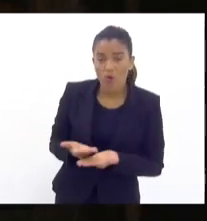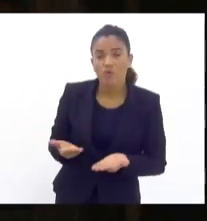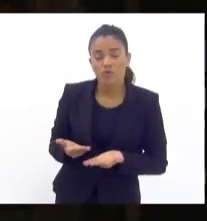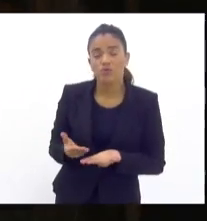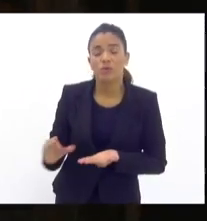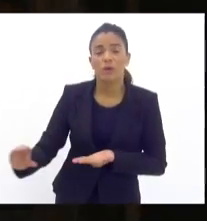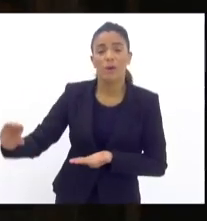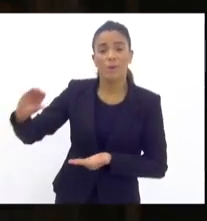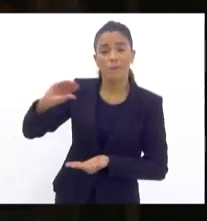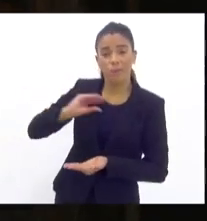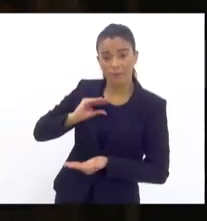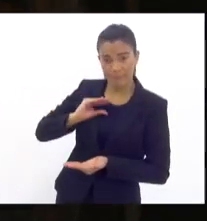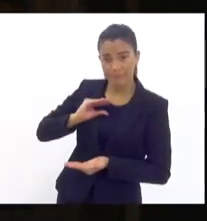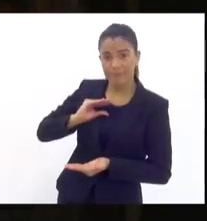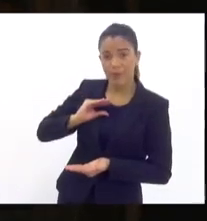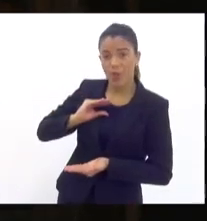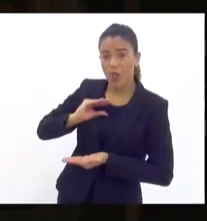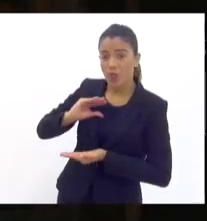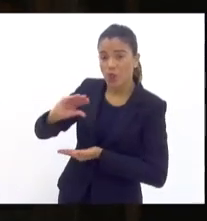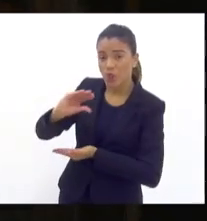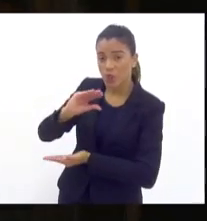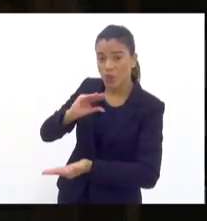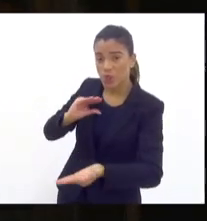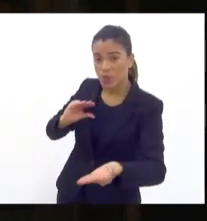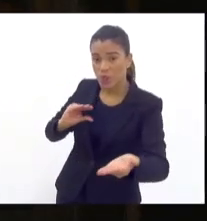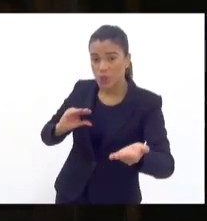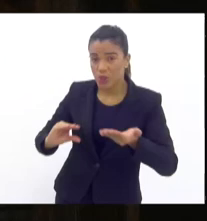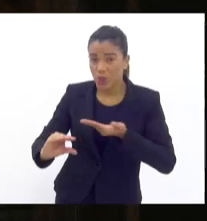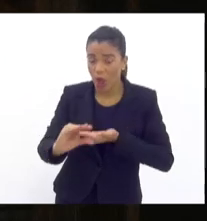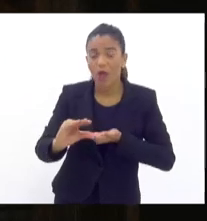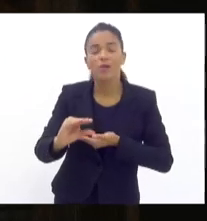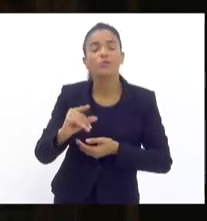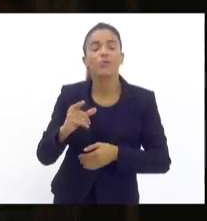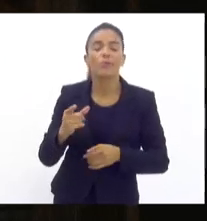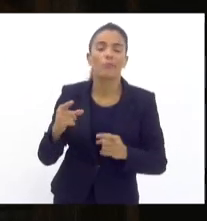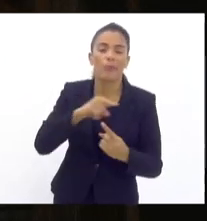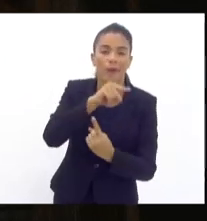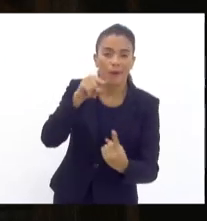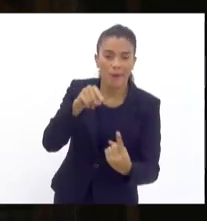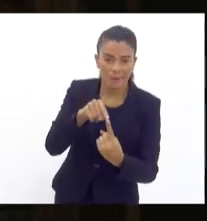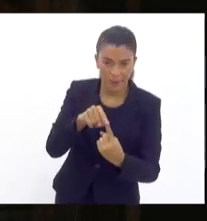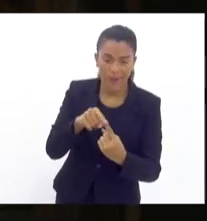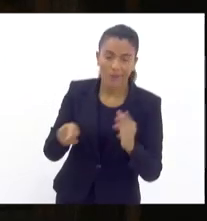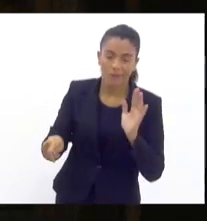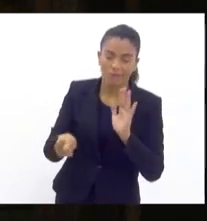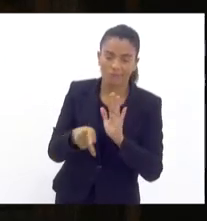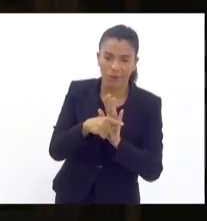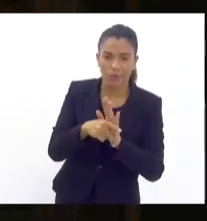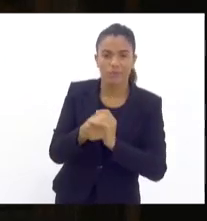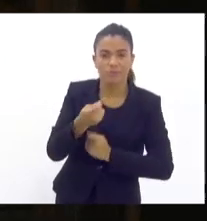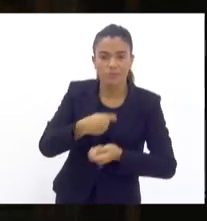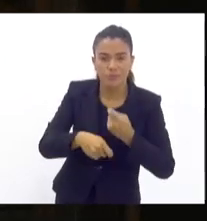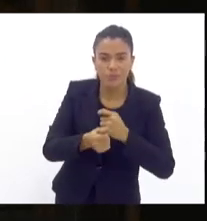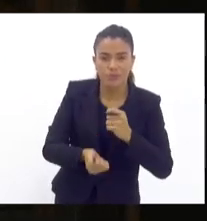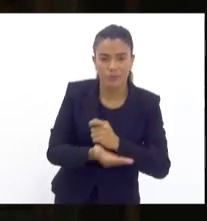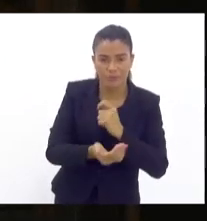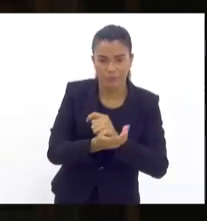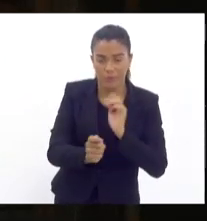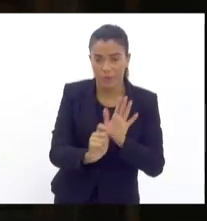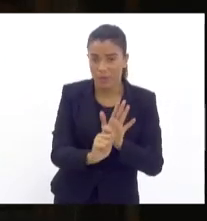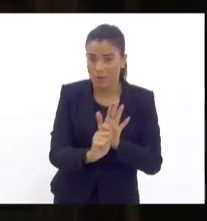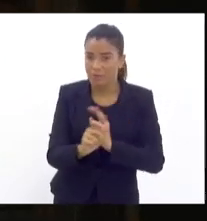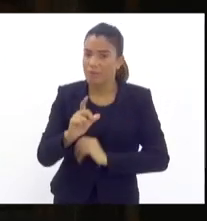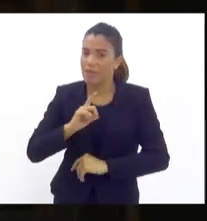um dinheiro em troca de uma meta estabelecida pelo tráfego, aquele veículo era encaminhado para a comunidade, mas existe um